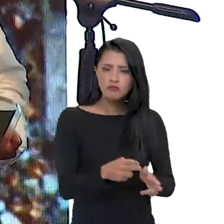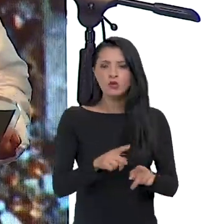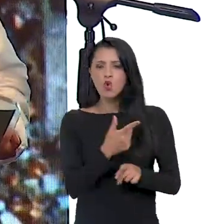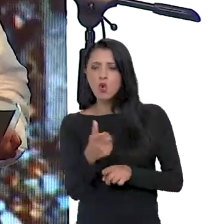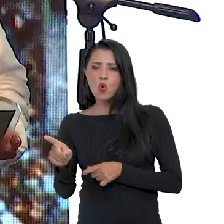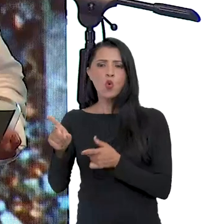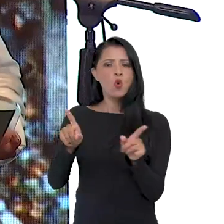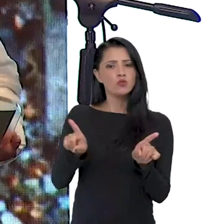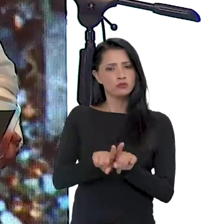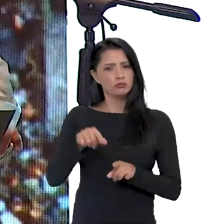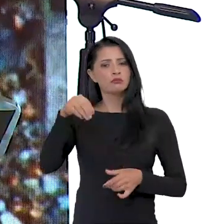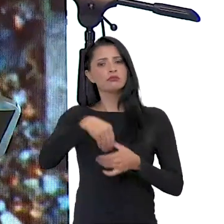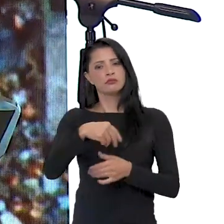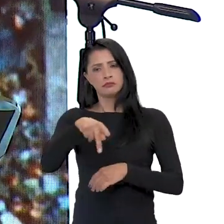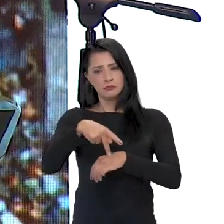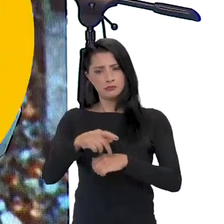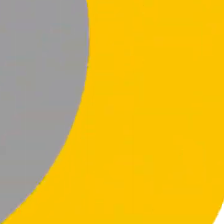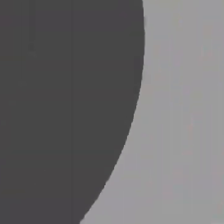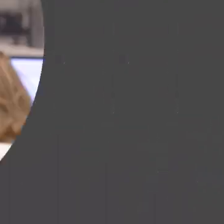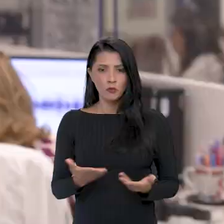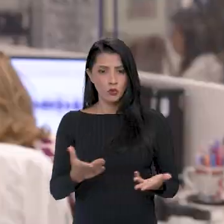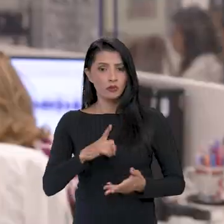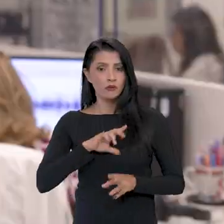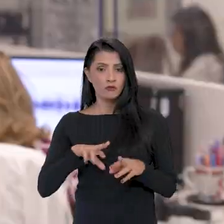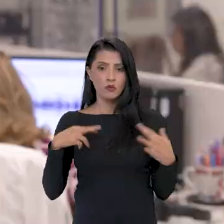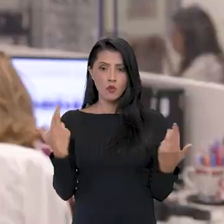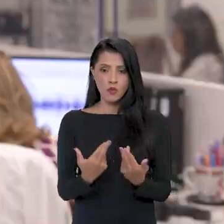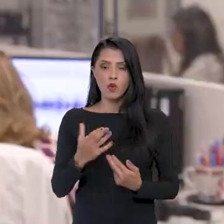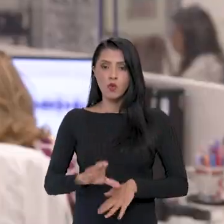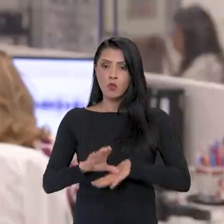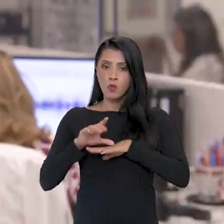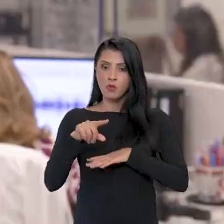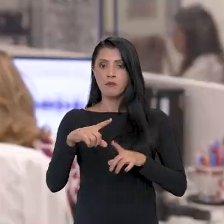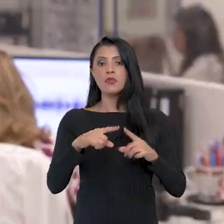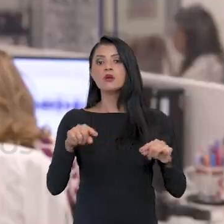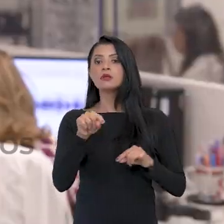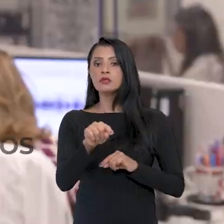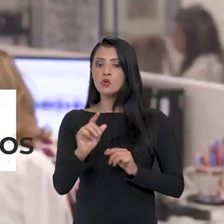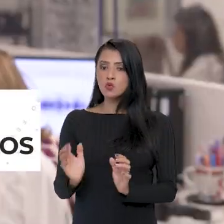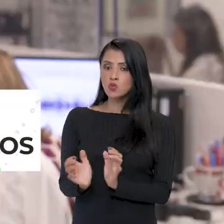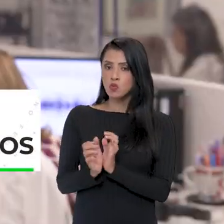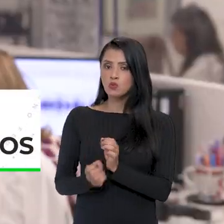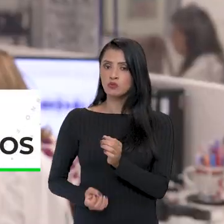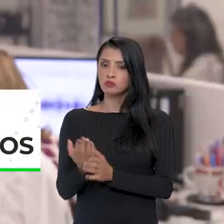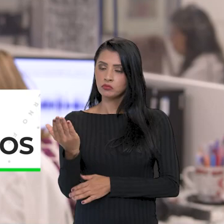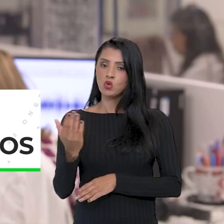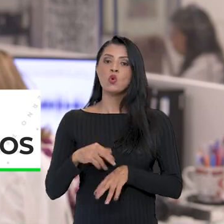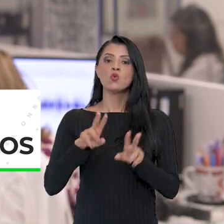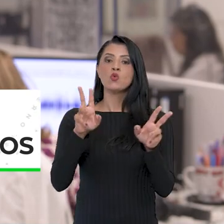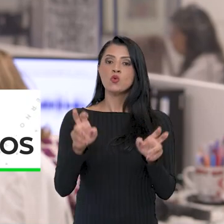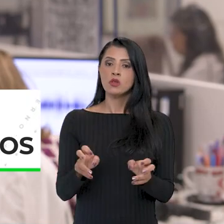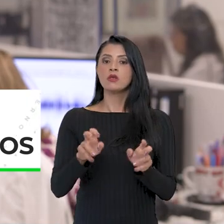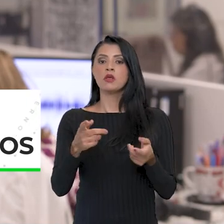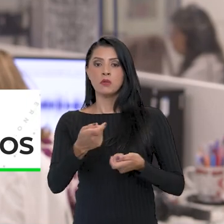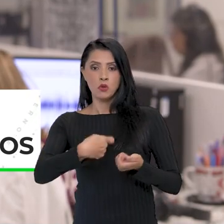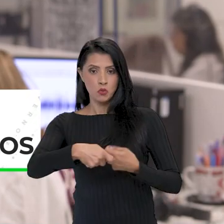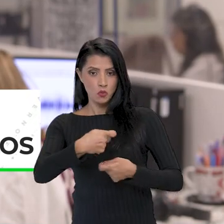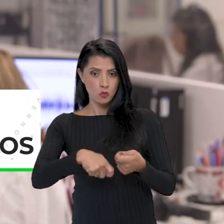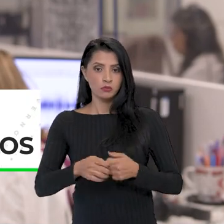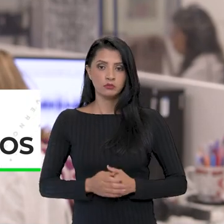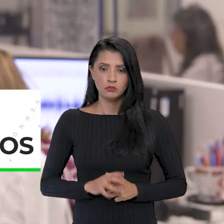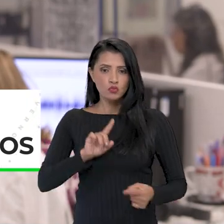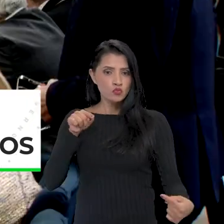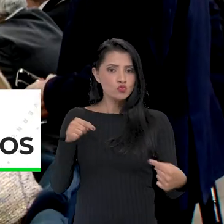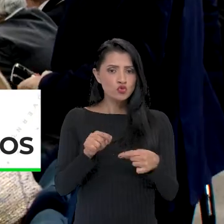ferrovia e outras ferrovias no país. Hoje teve a reunião do Conselhão em Brasília. O grupo instalou a Comissão Temática de